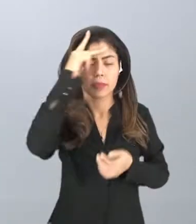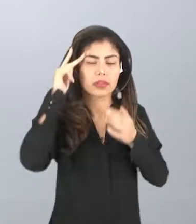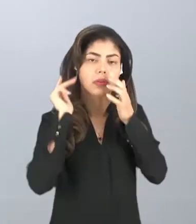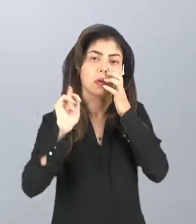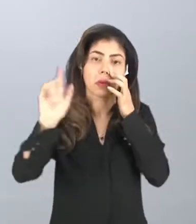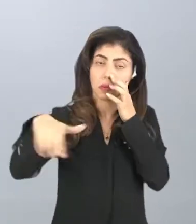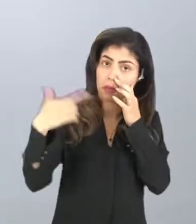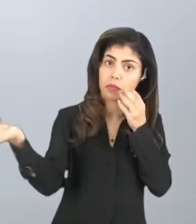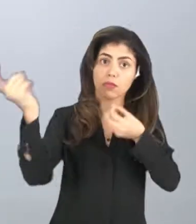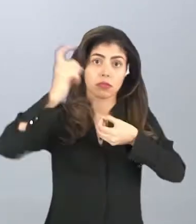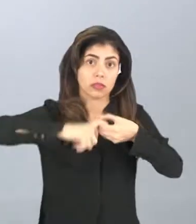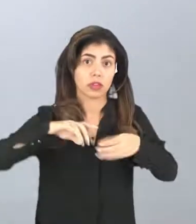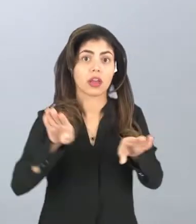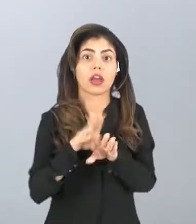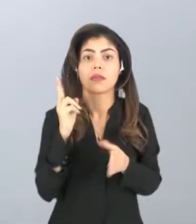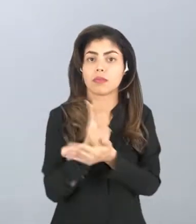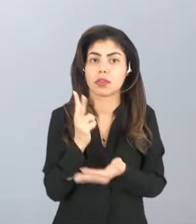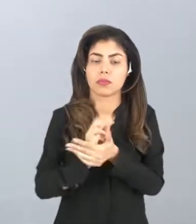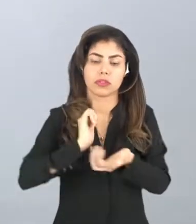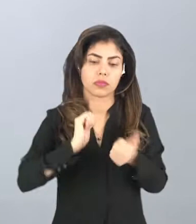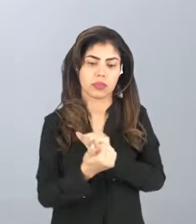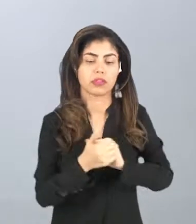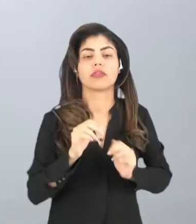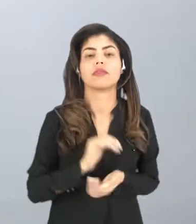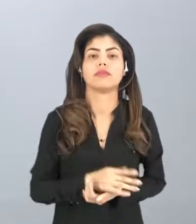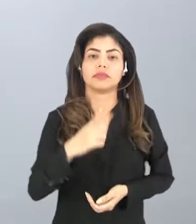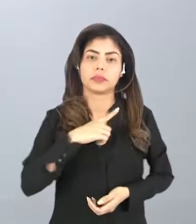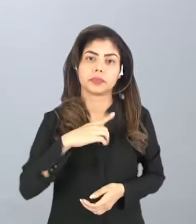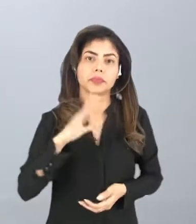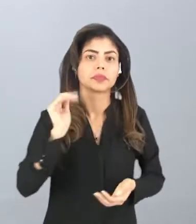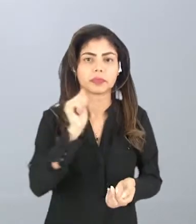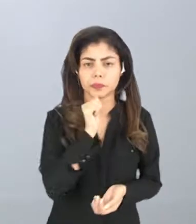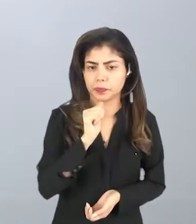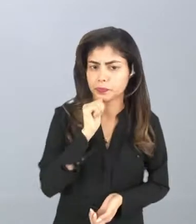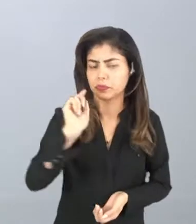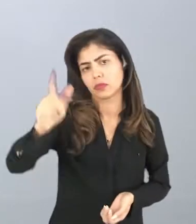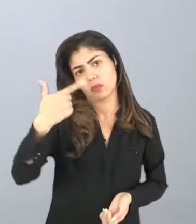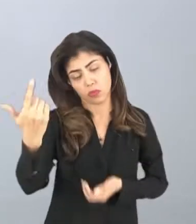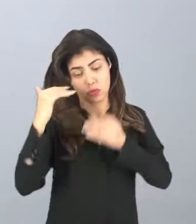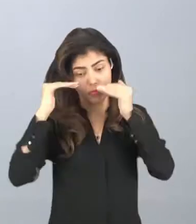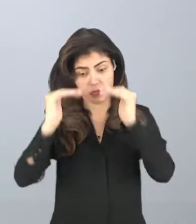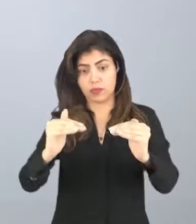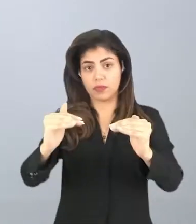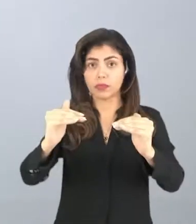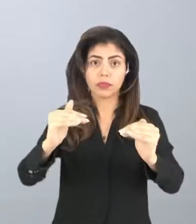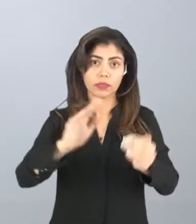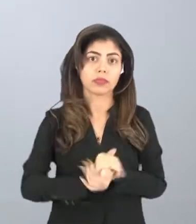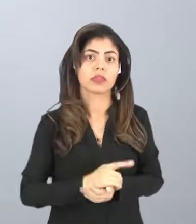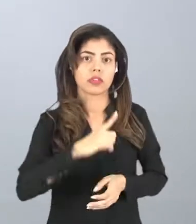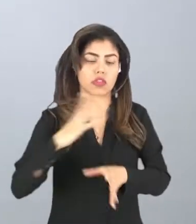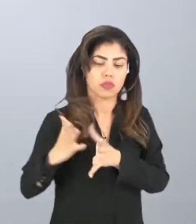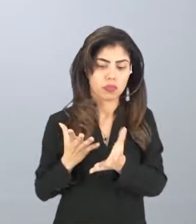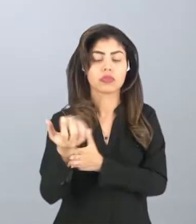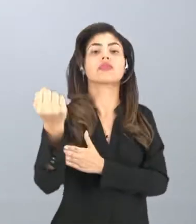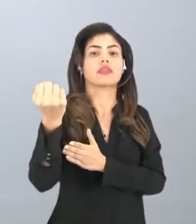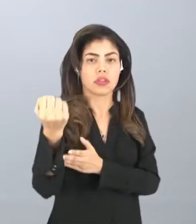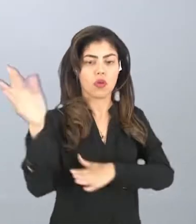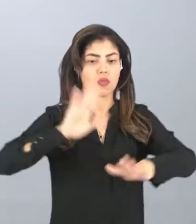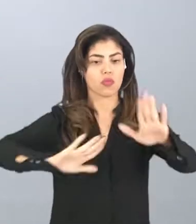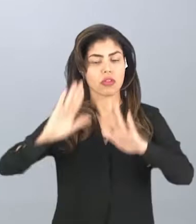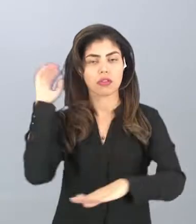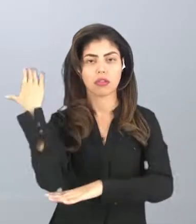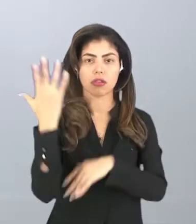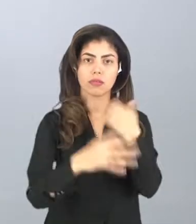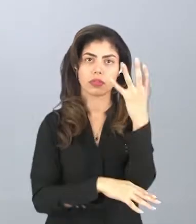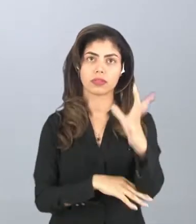posteriormente para praticar aquele esporte. Então tem aquele outro objetivo, né? Da gente buscar preservar